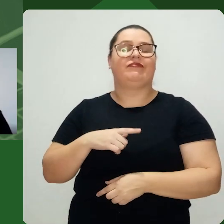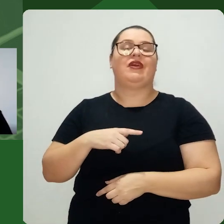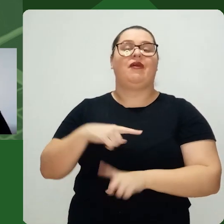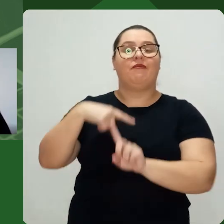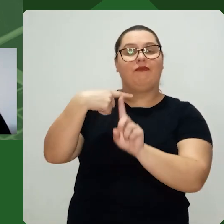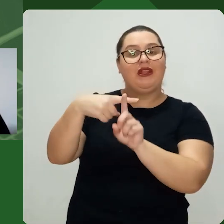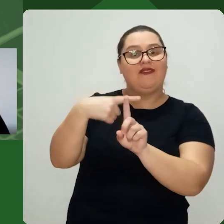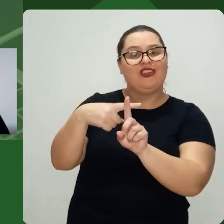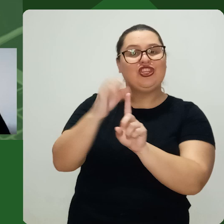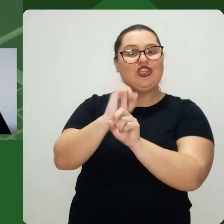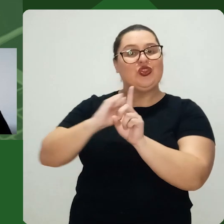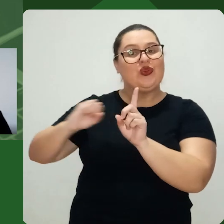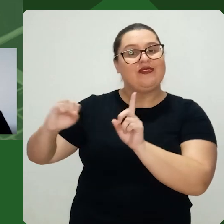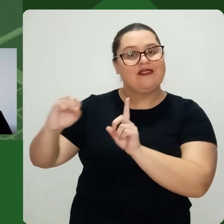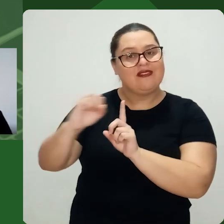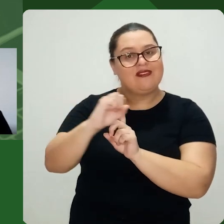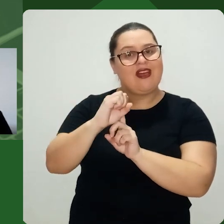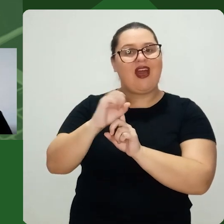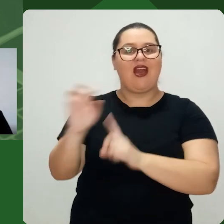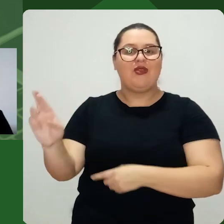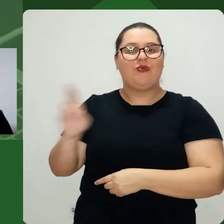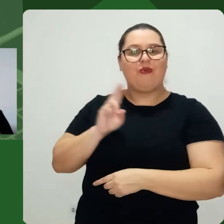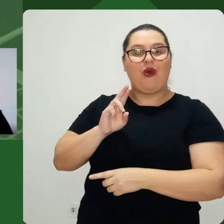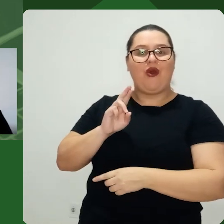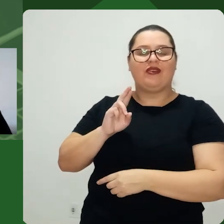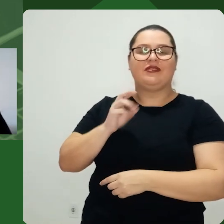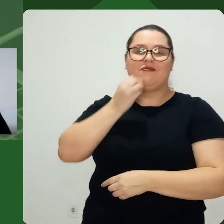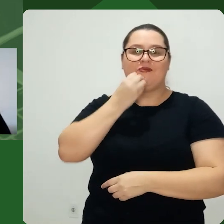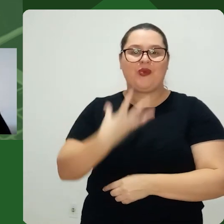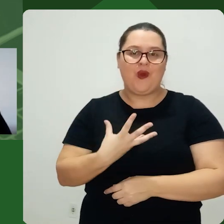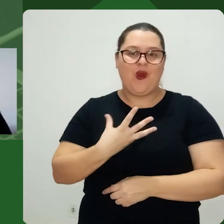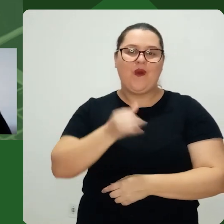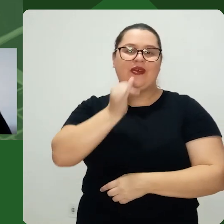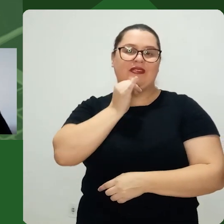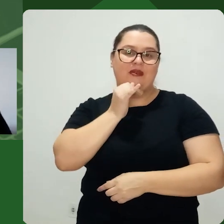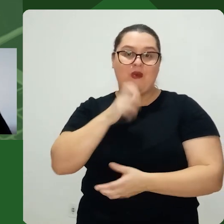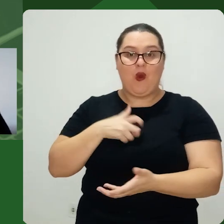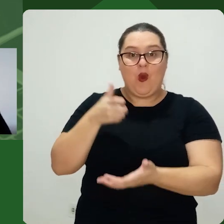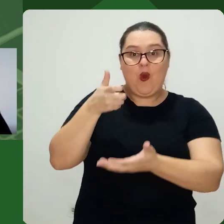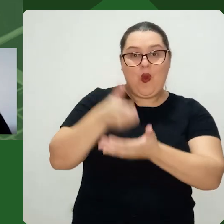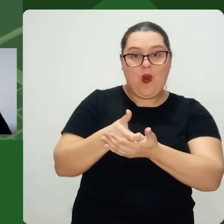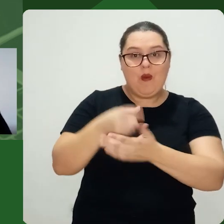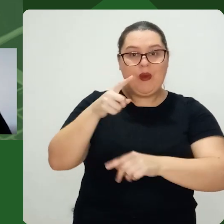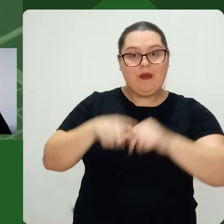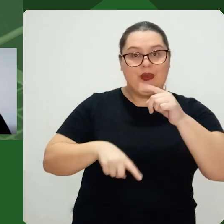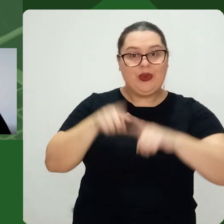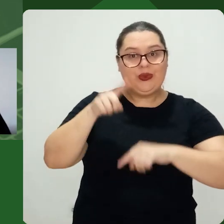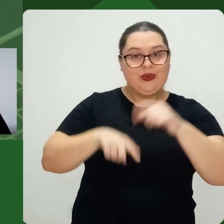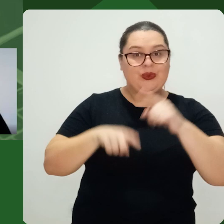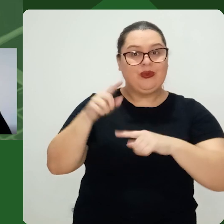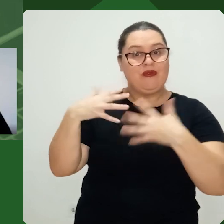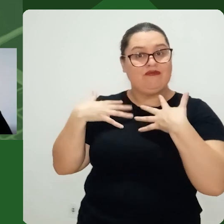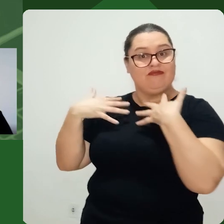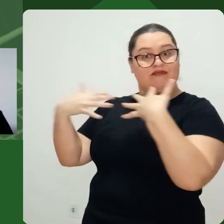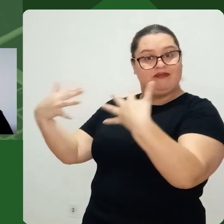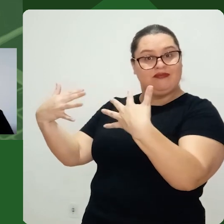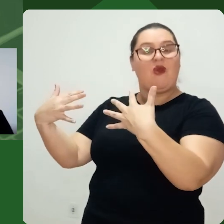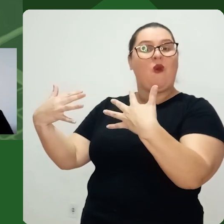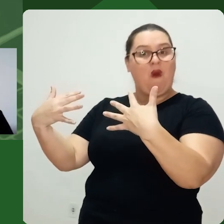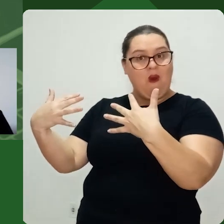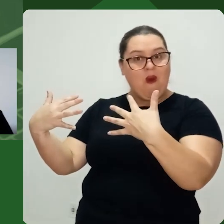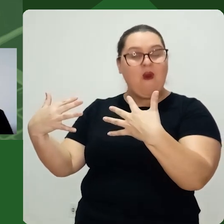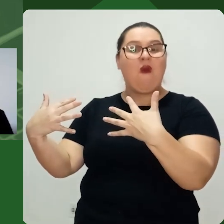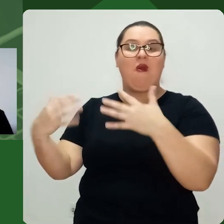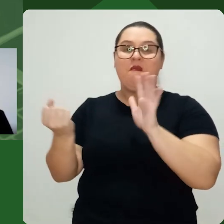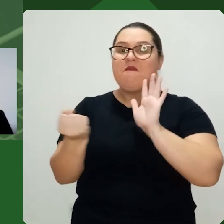sociais, né? Que são aquelas respostas positivas Que a compra daquele produto Traz para mim perante a